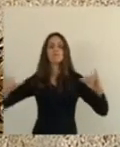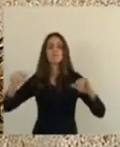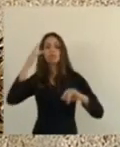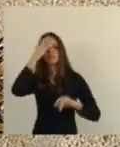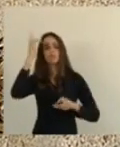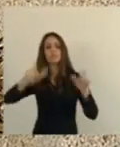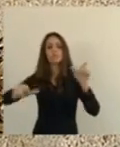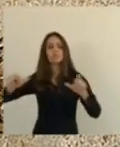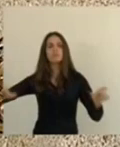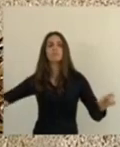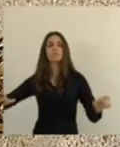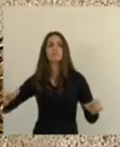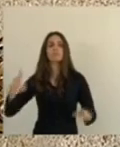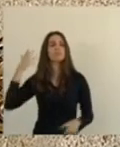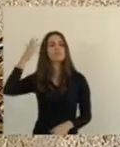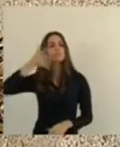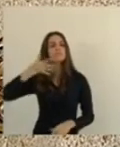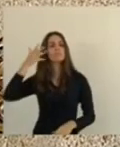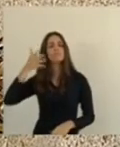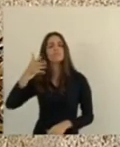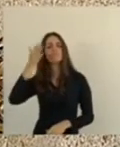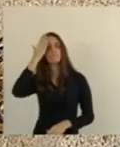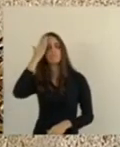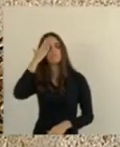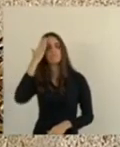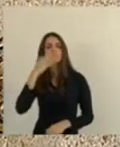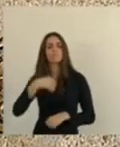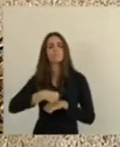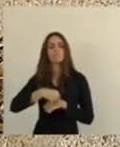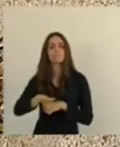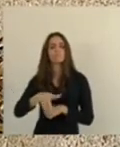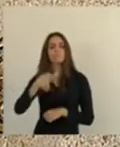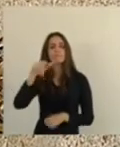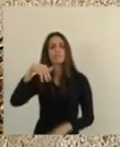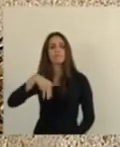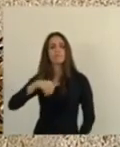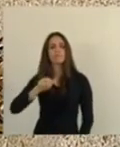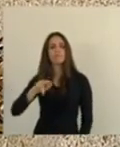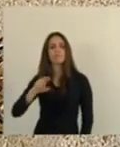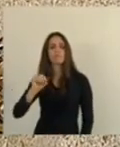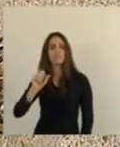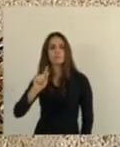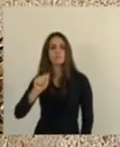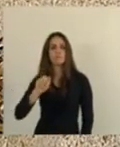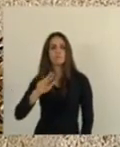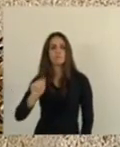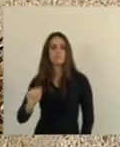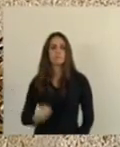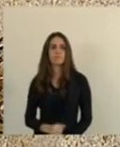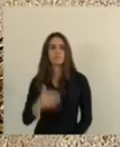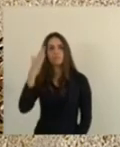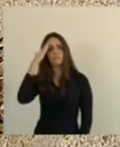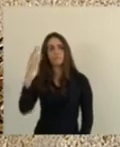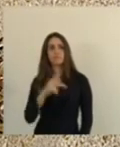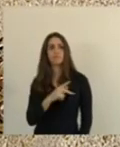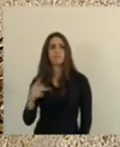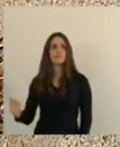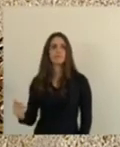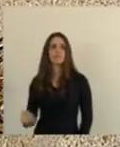informações que ele vai prestar agora. Com palavra, nosso vice-líder do governo, Marcos Garcia. Obrigado, presidente.